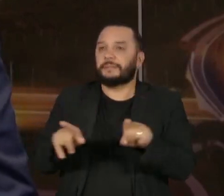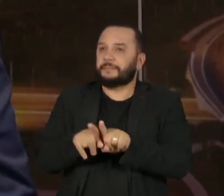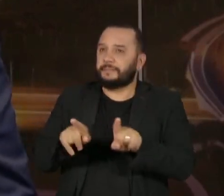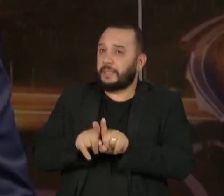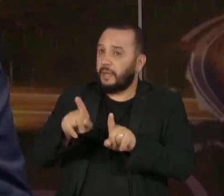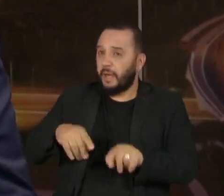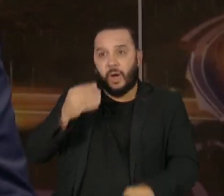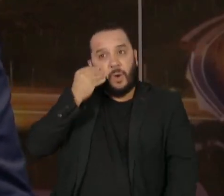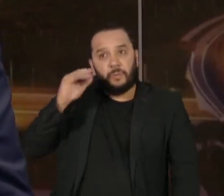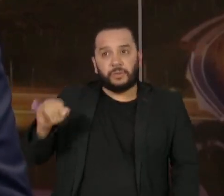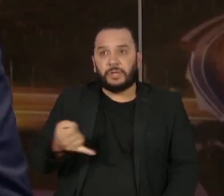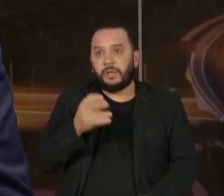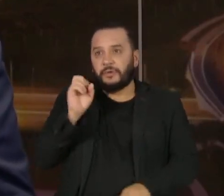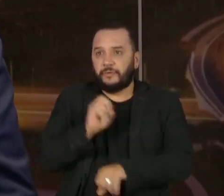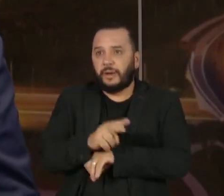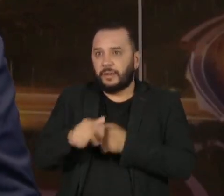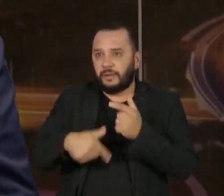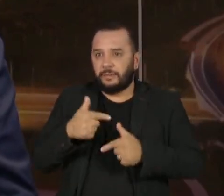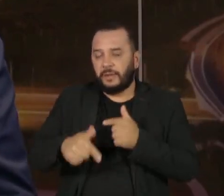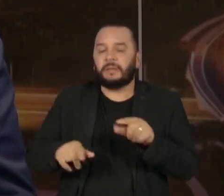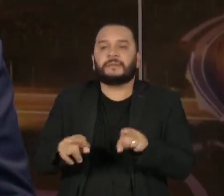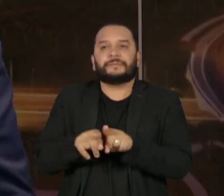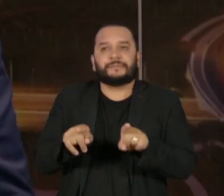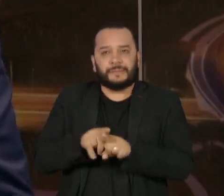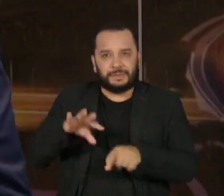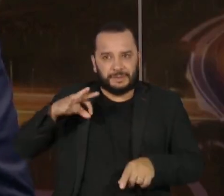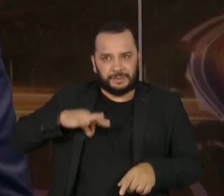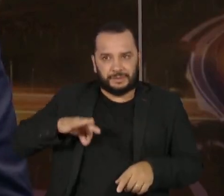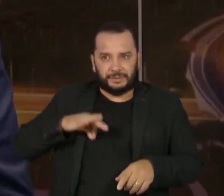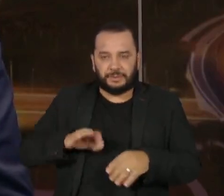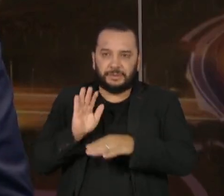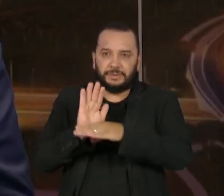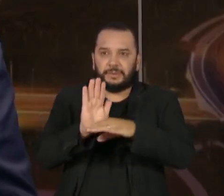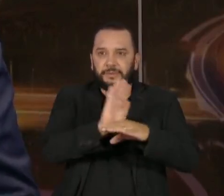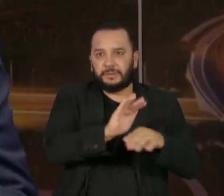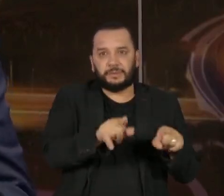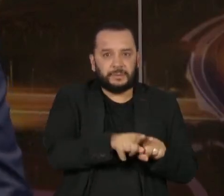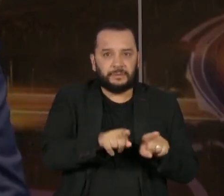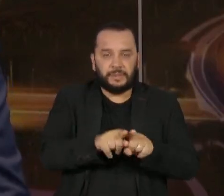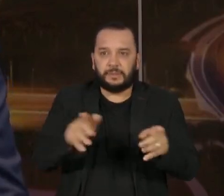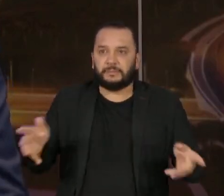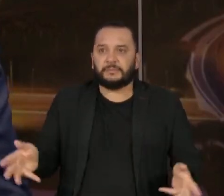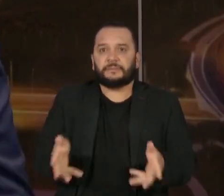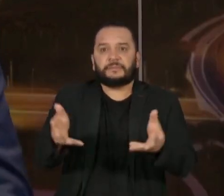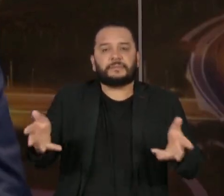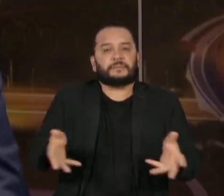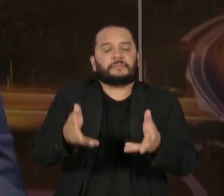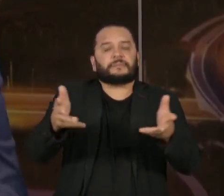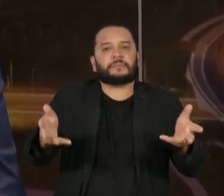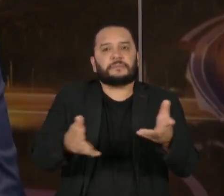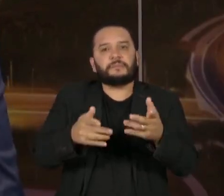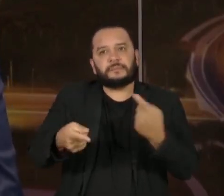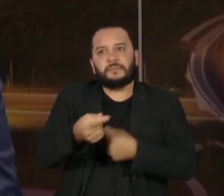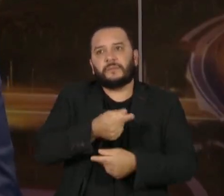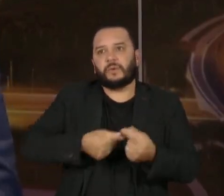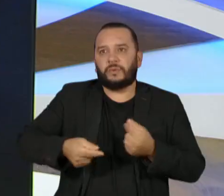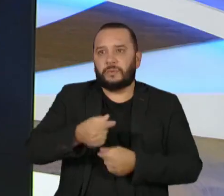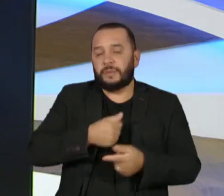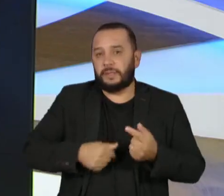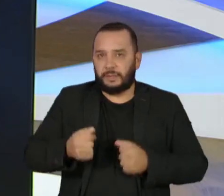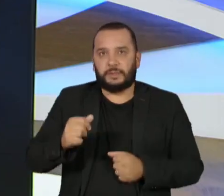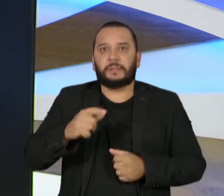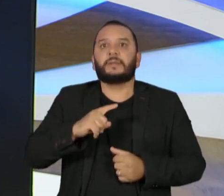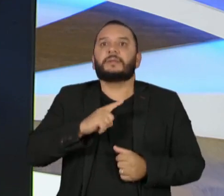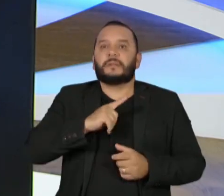Oportunidades para emprego, para renda e para ativar a economia. O saneamento pode ser um dos